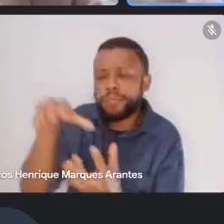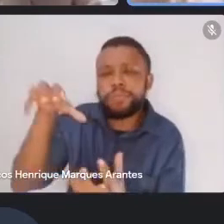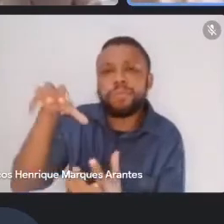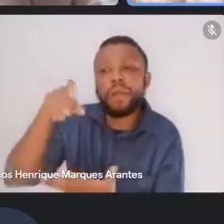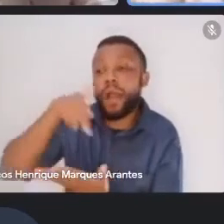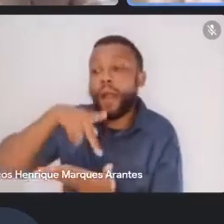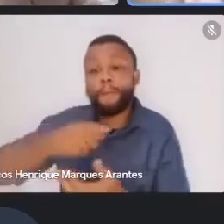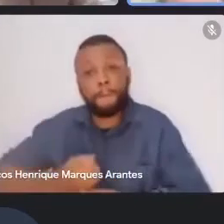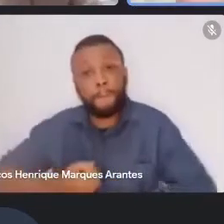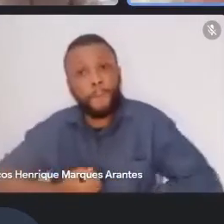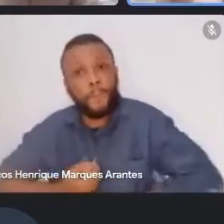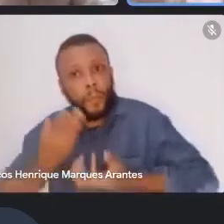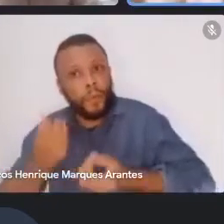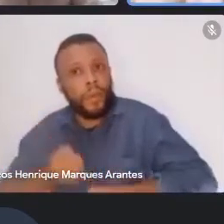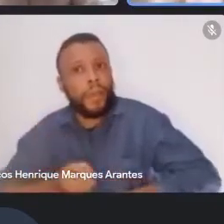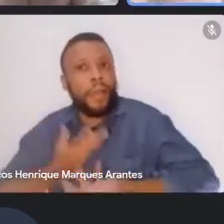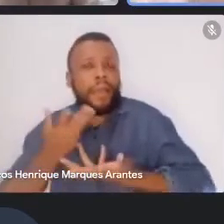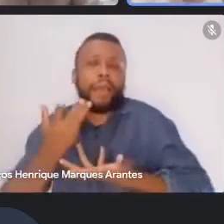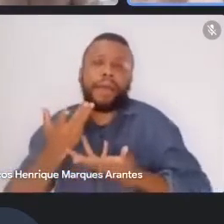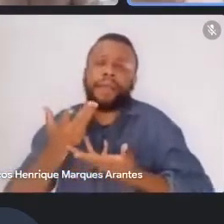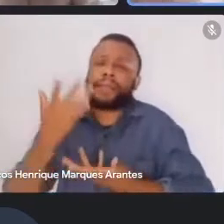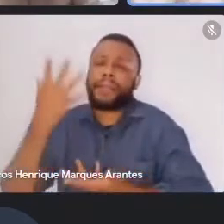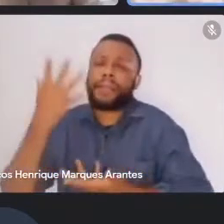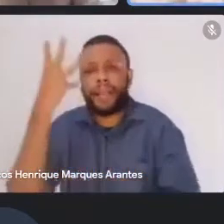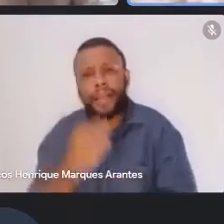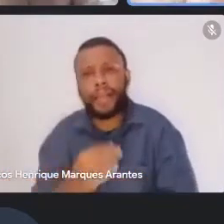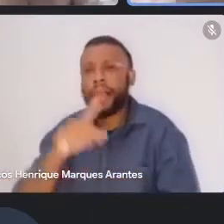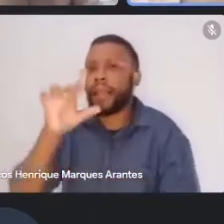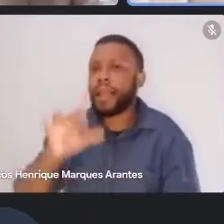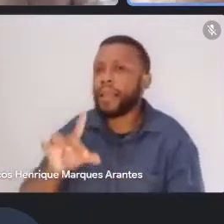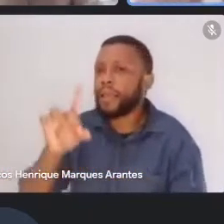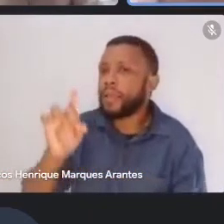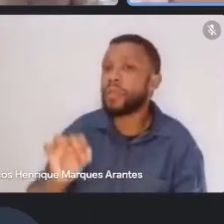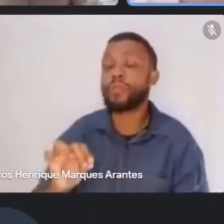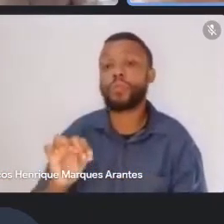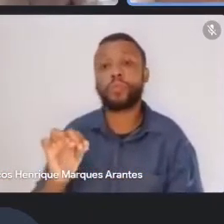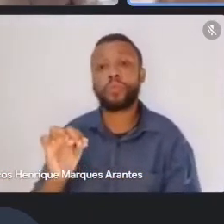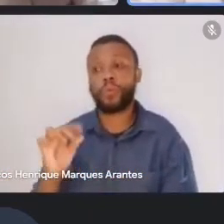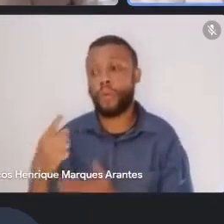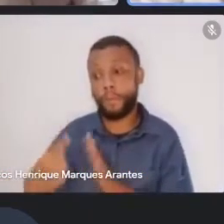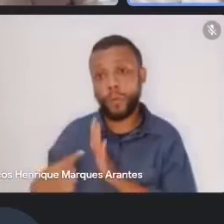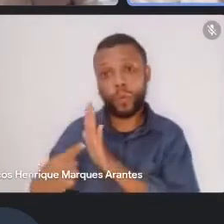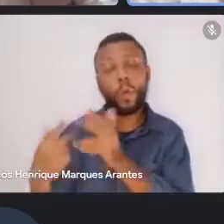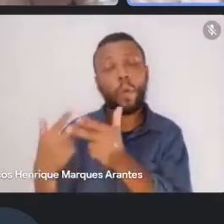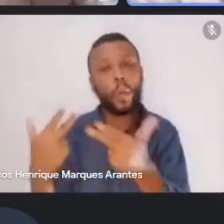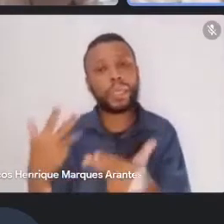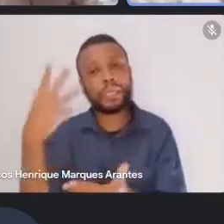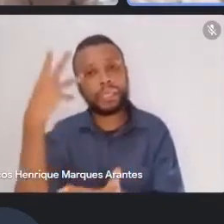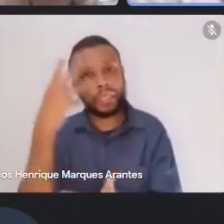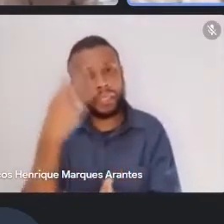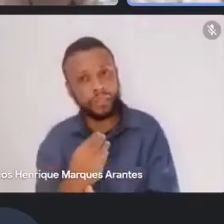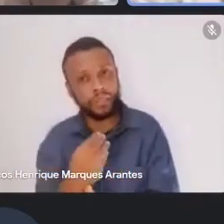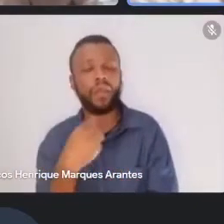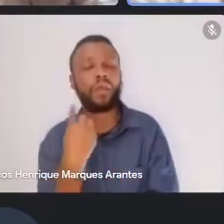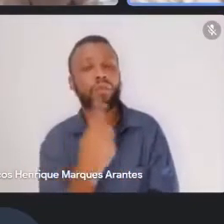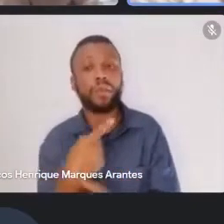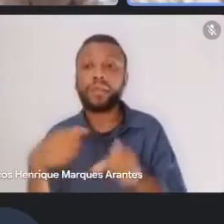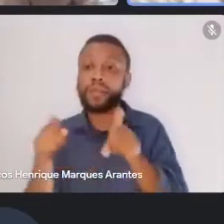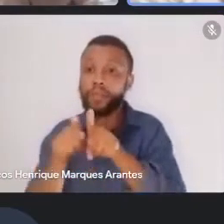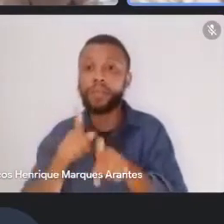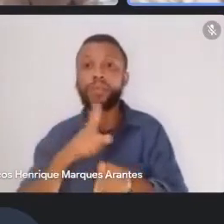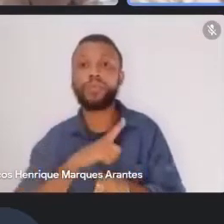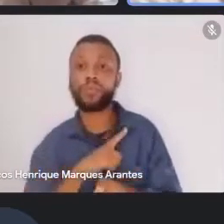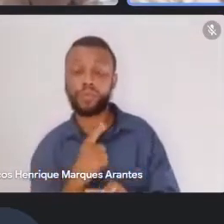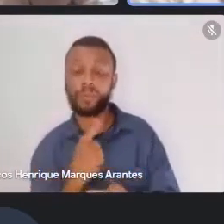que esse topo é mais lindos, assim, trouxe coisas lindas. Então, a gente ia, assim, tinha também um lugar que era